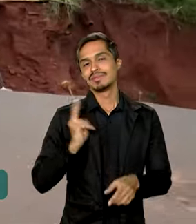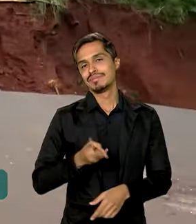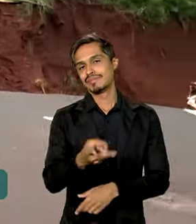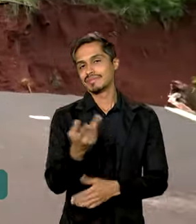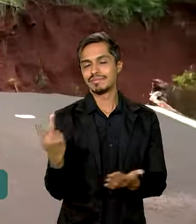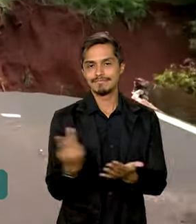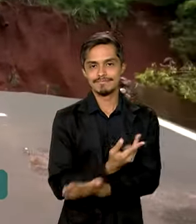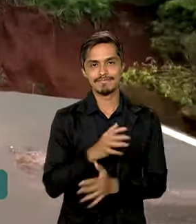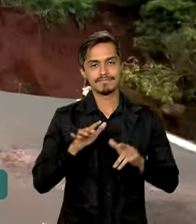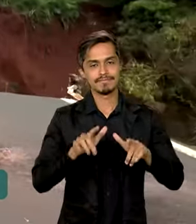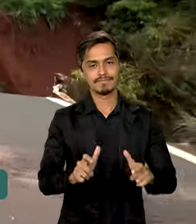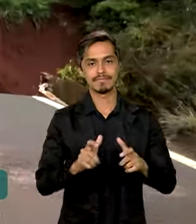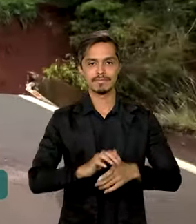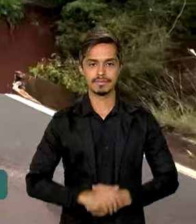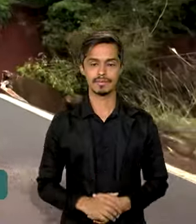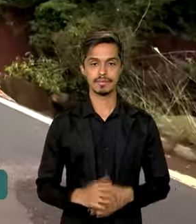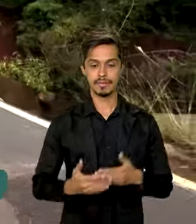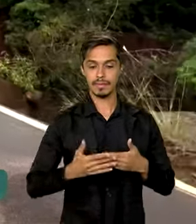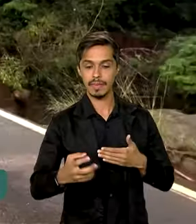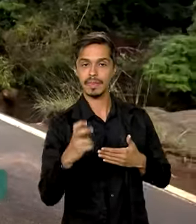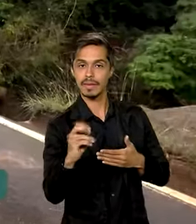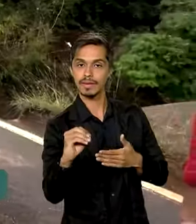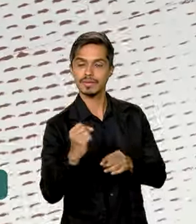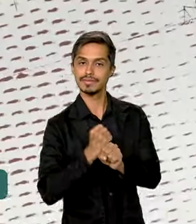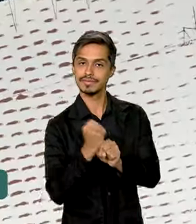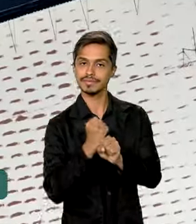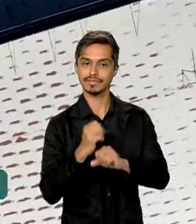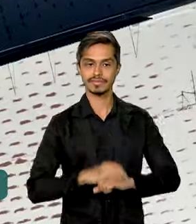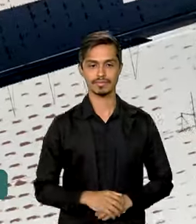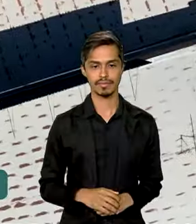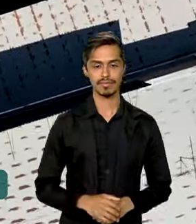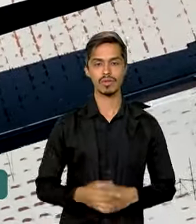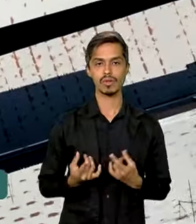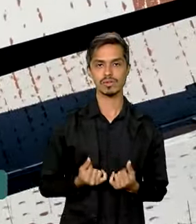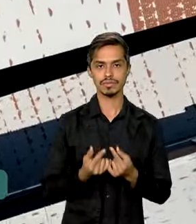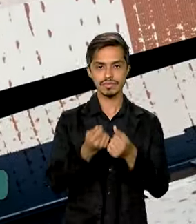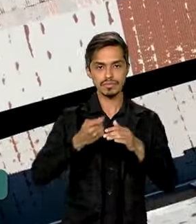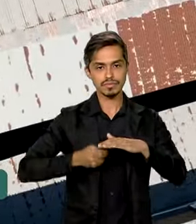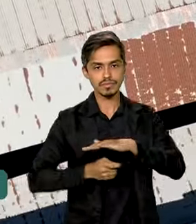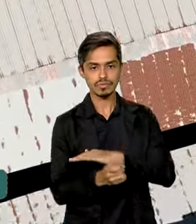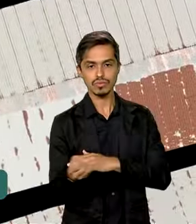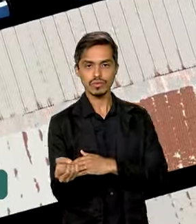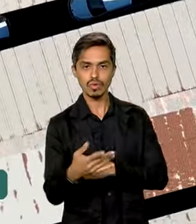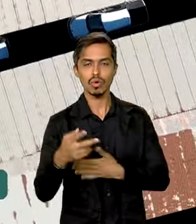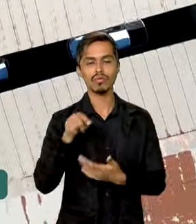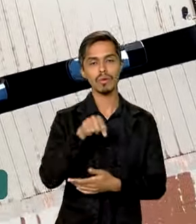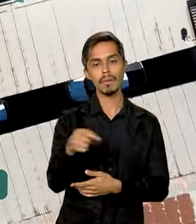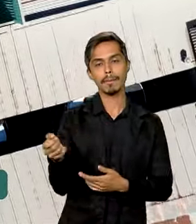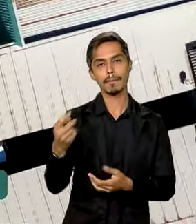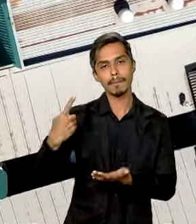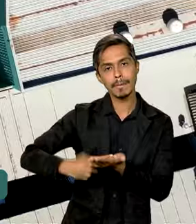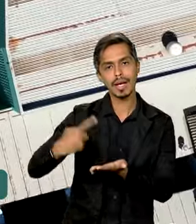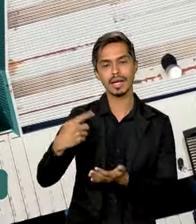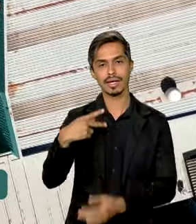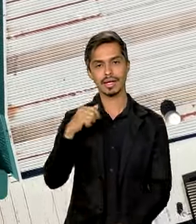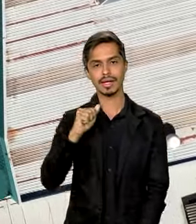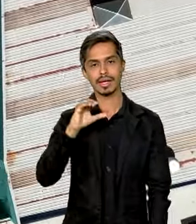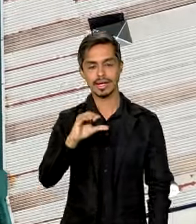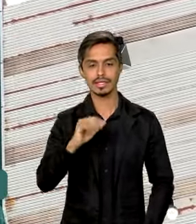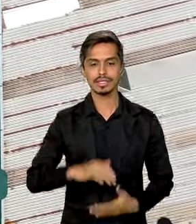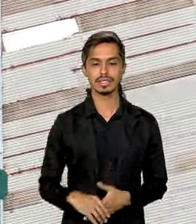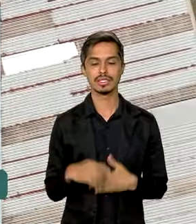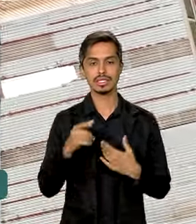alagamentos no local para os próximos 50 anos. Os recursos estão dentro do novo PAC, no eixo Cidades